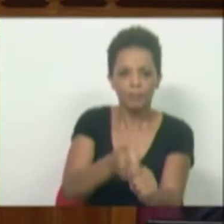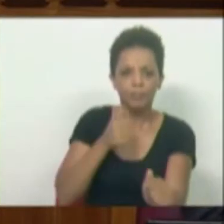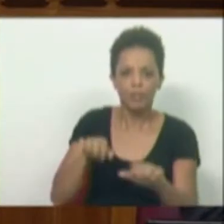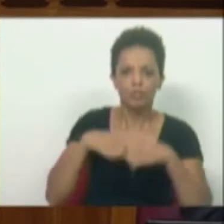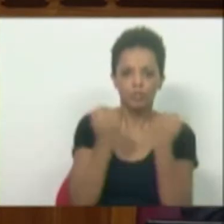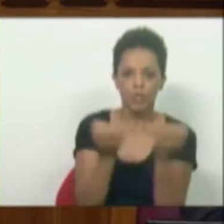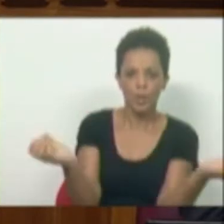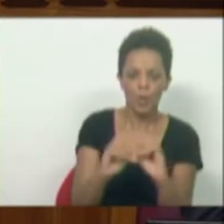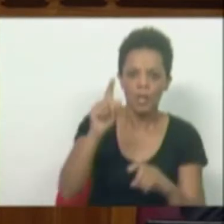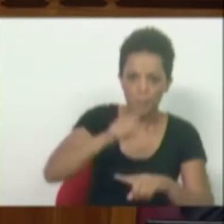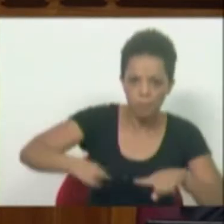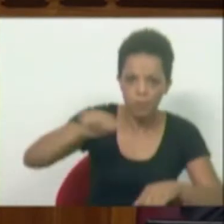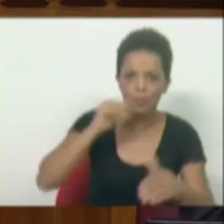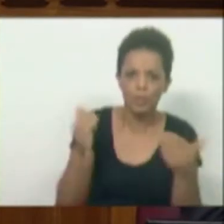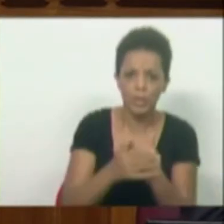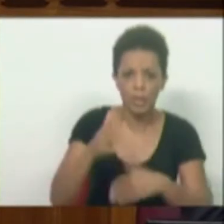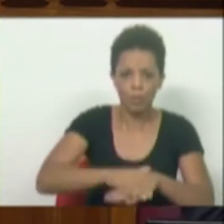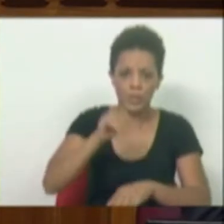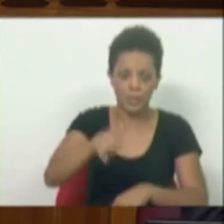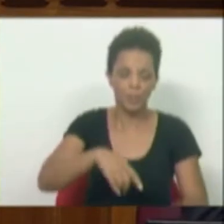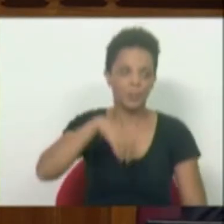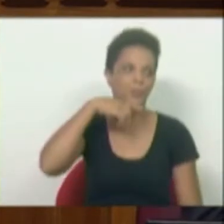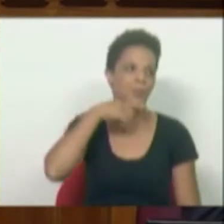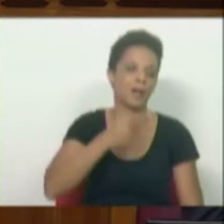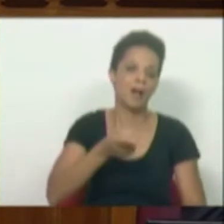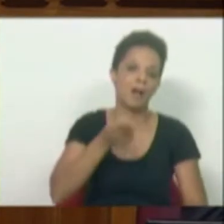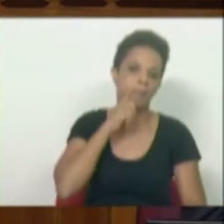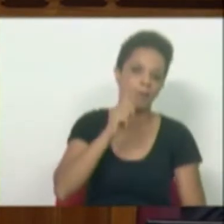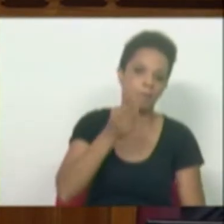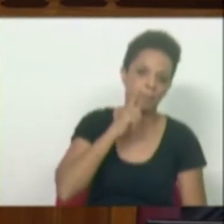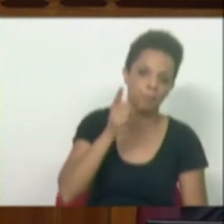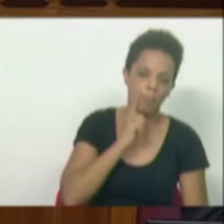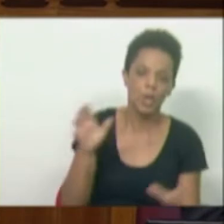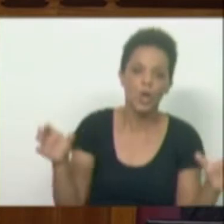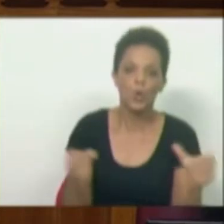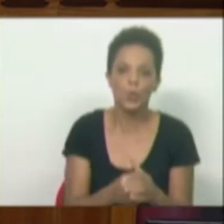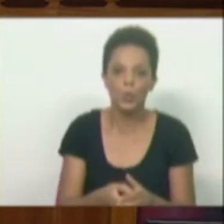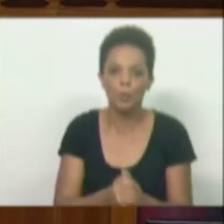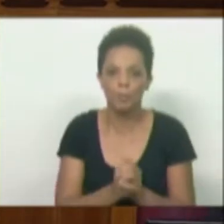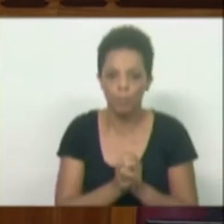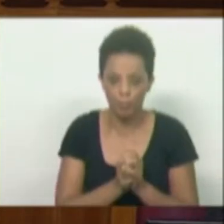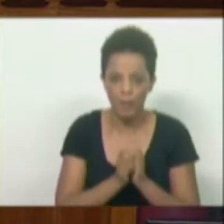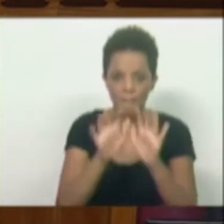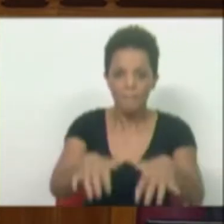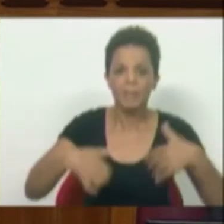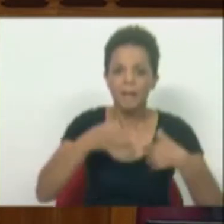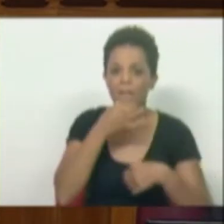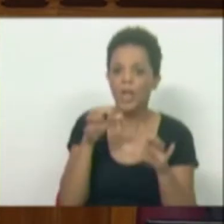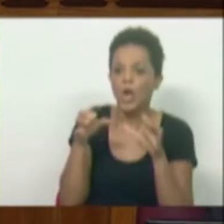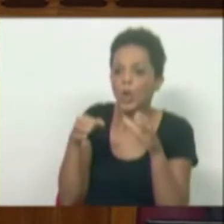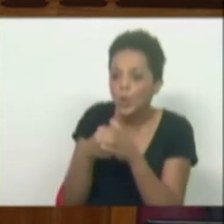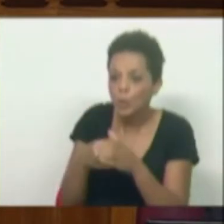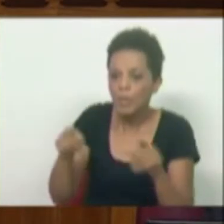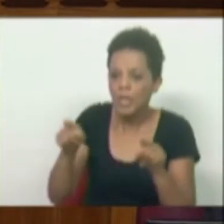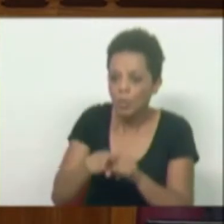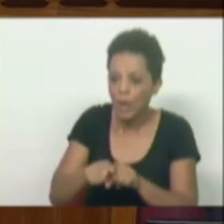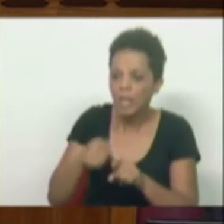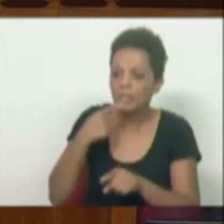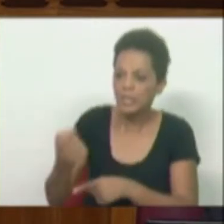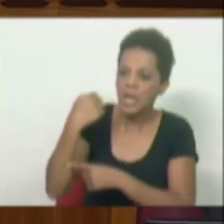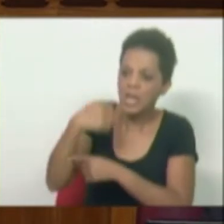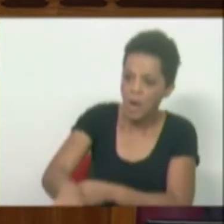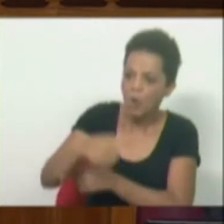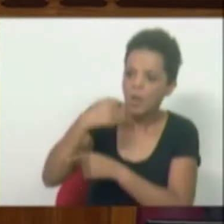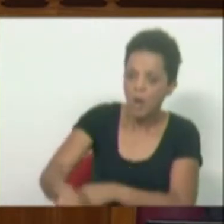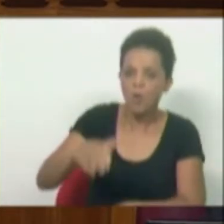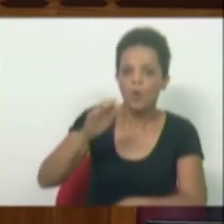não houve um pico de mortalidade por aquilo? Bem, é uma anedota de um grupo parlamentar que fala para um nicho daqueles que são negacionistas da